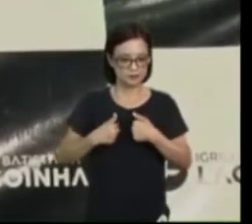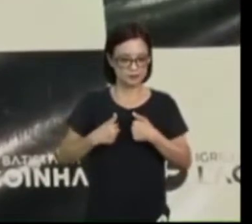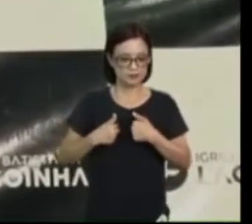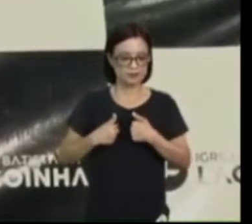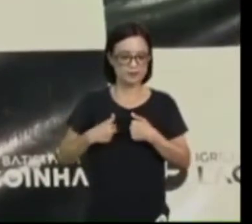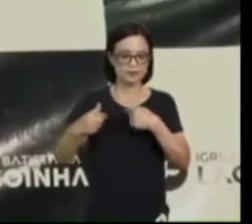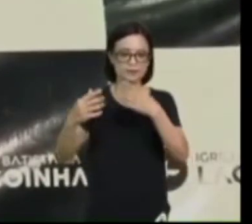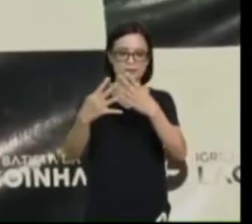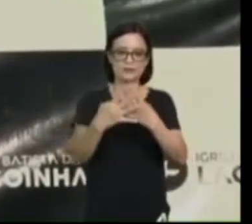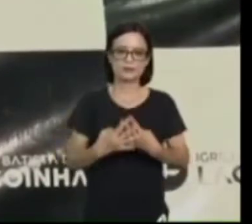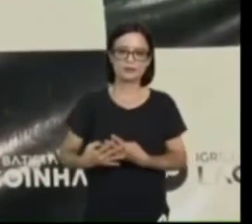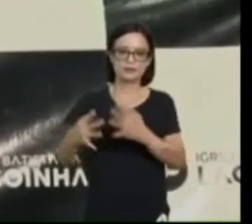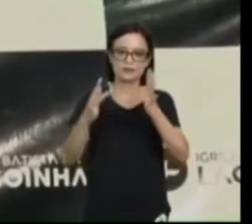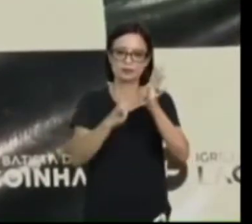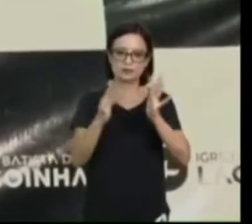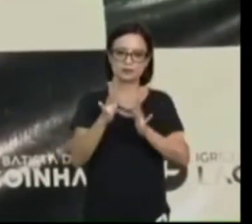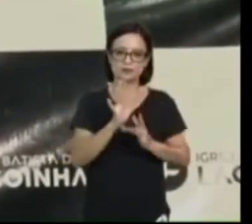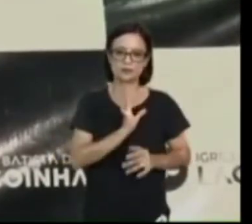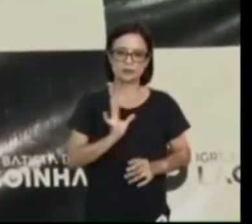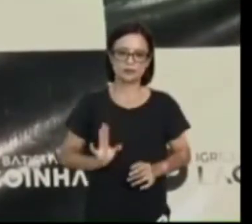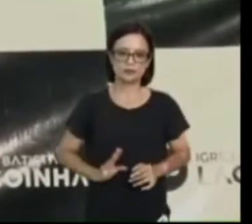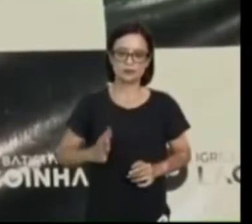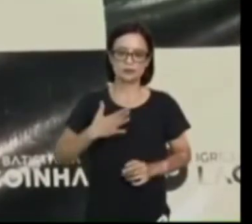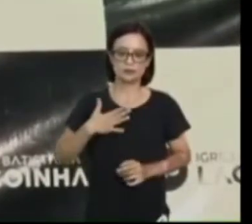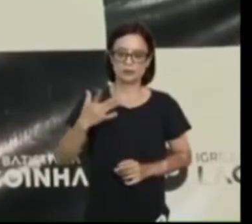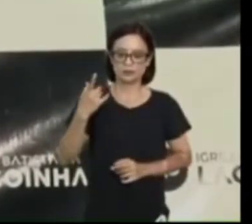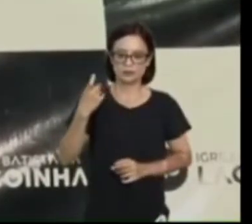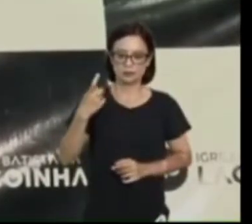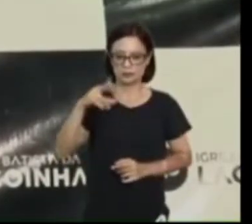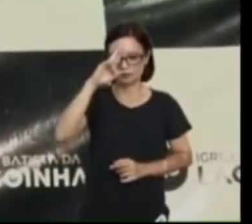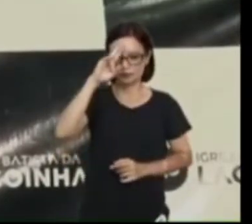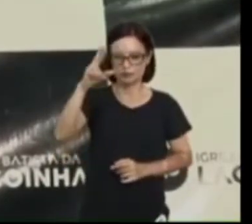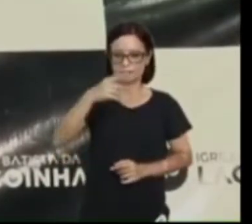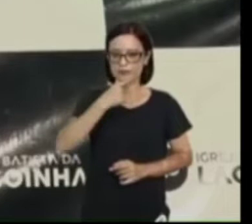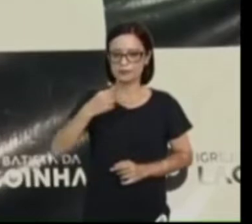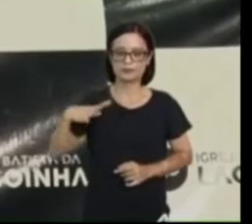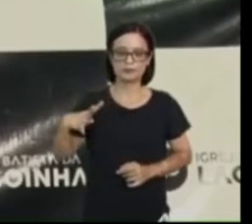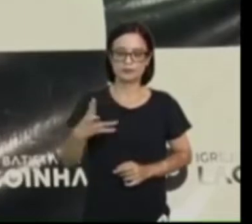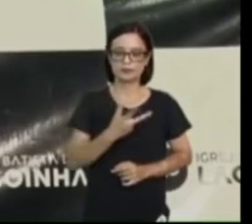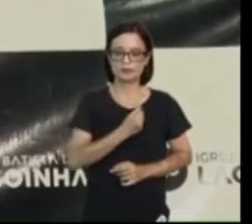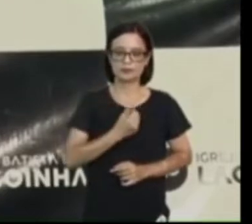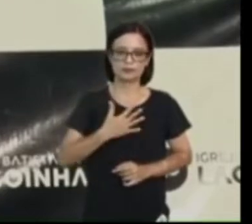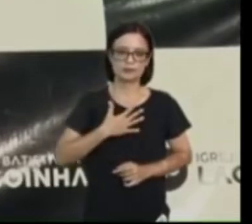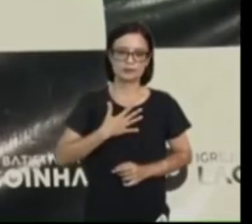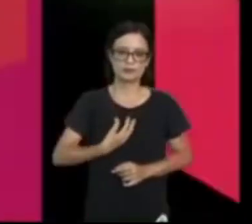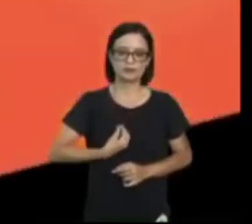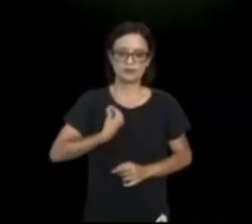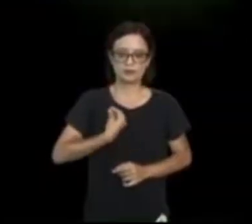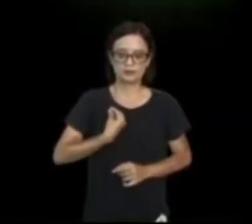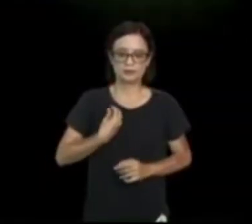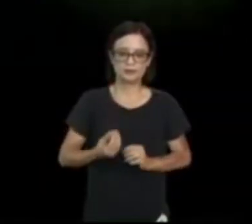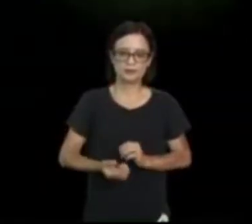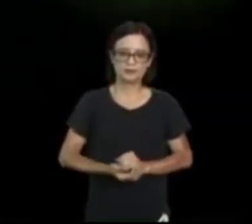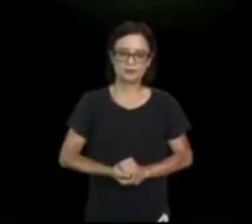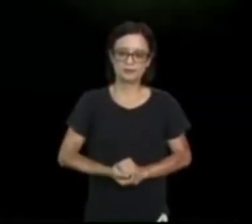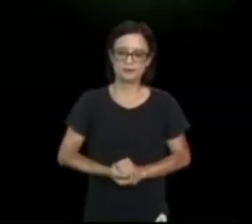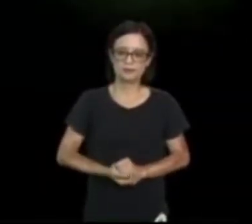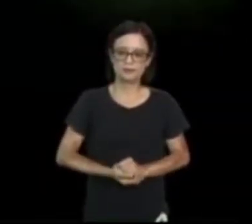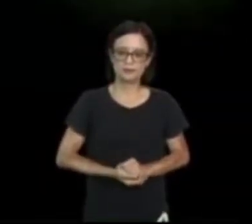Jânio Araújo de Alcumbo, confesso Jesus Cristo como o único e suficiente Senhor e Salvador da minha vida